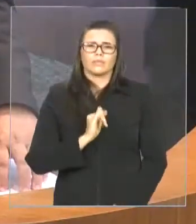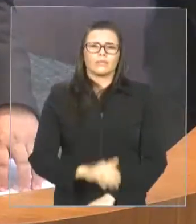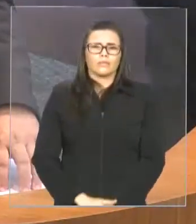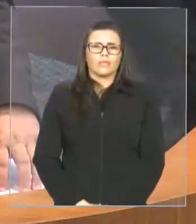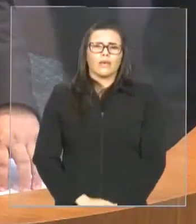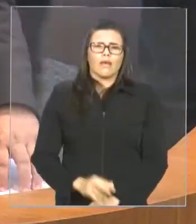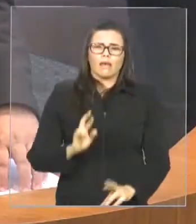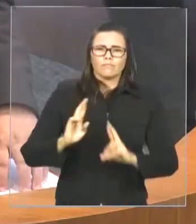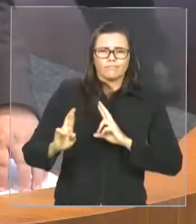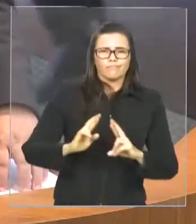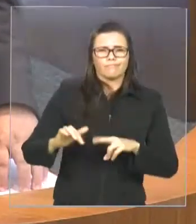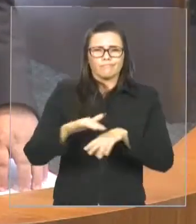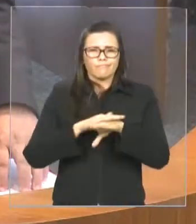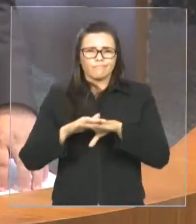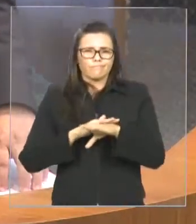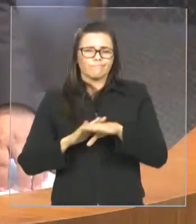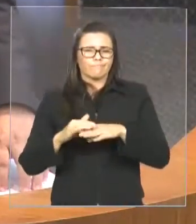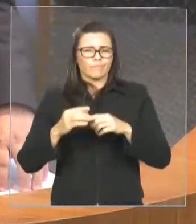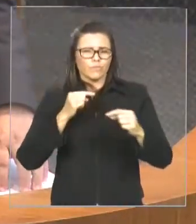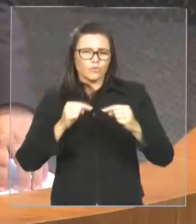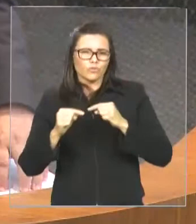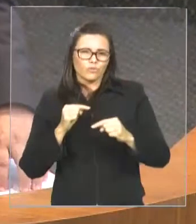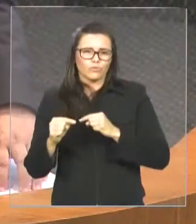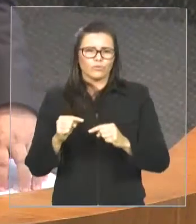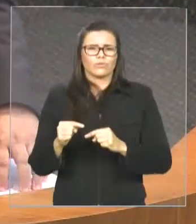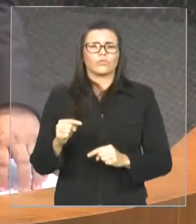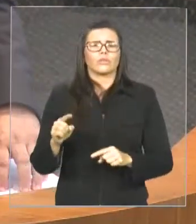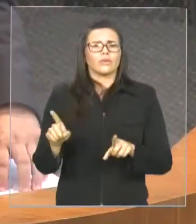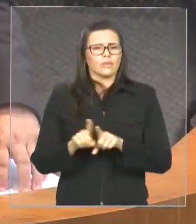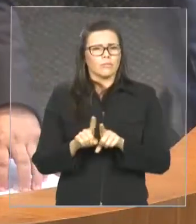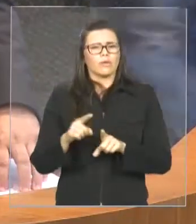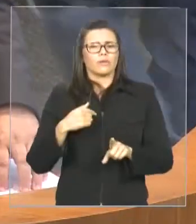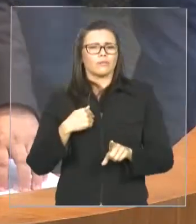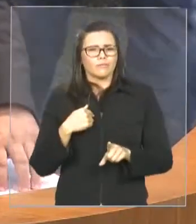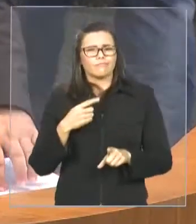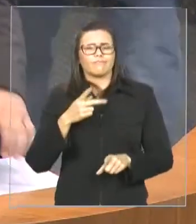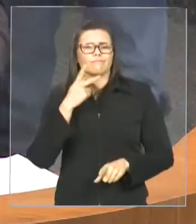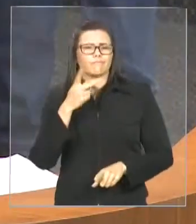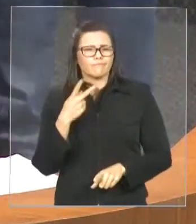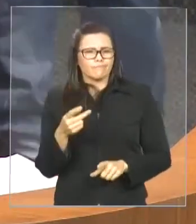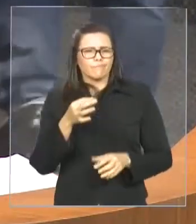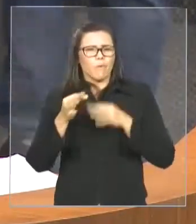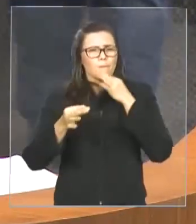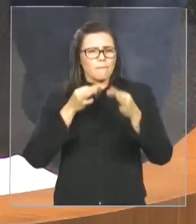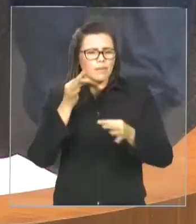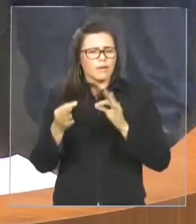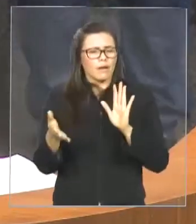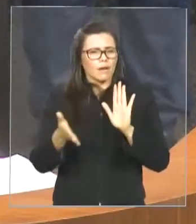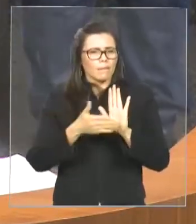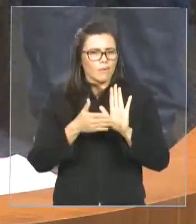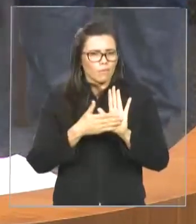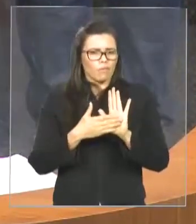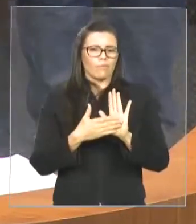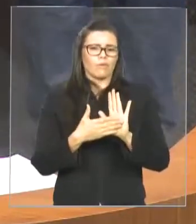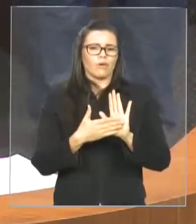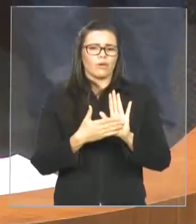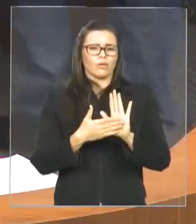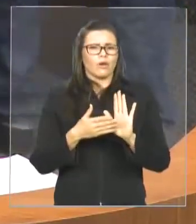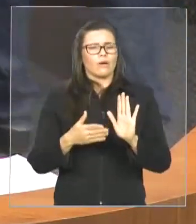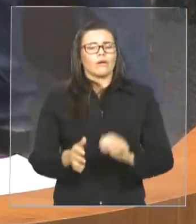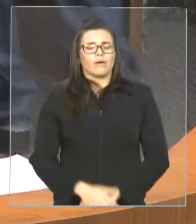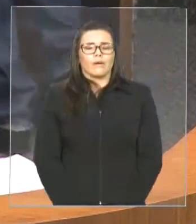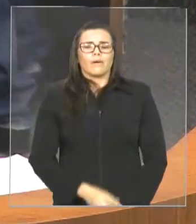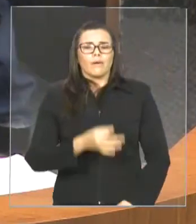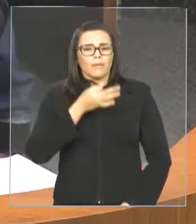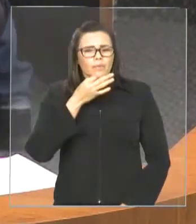propostas, iremos colocar as nossas propostas em discussão, para que nós possamos fazer um estudo mais aprofundado do